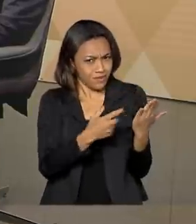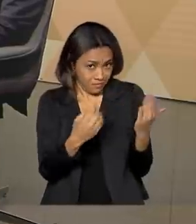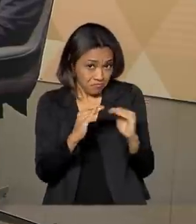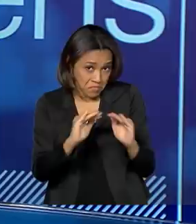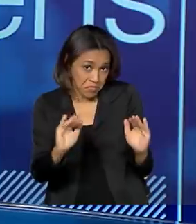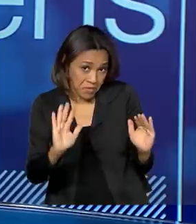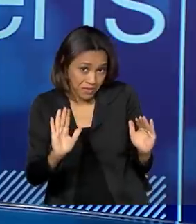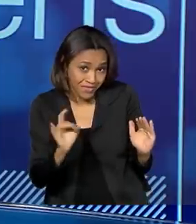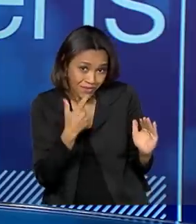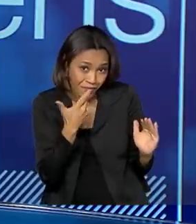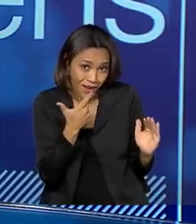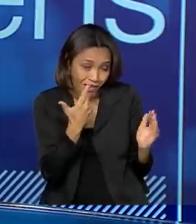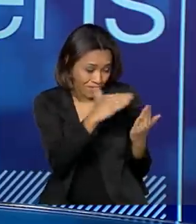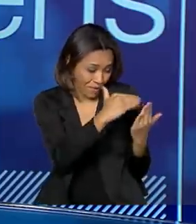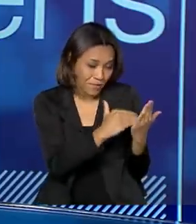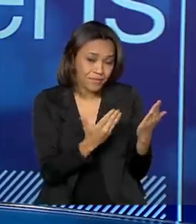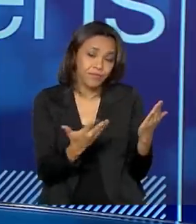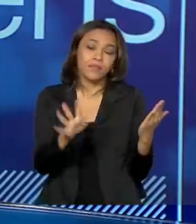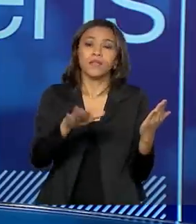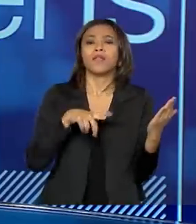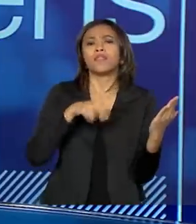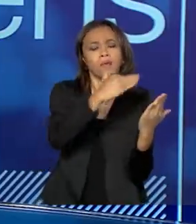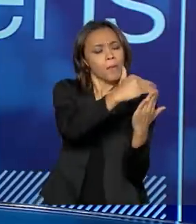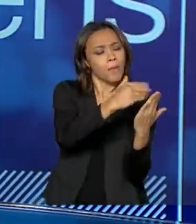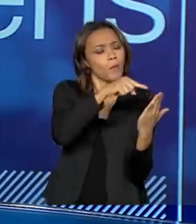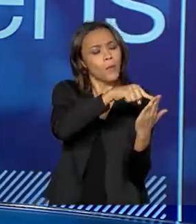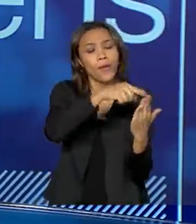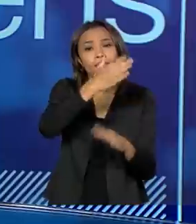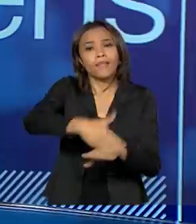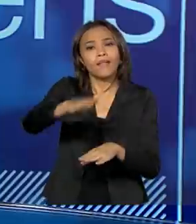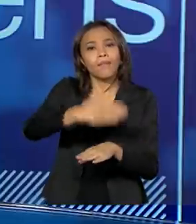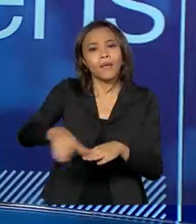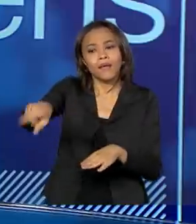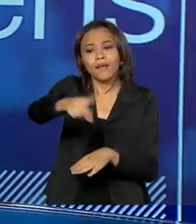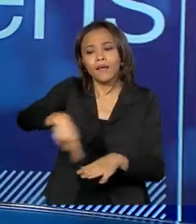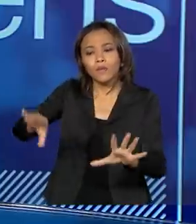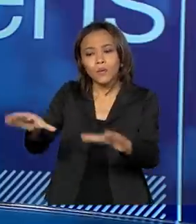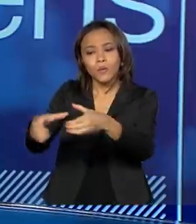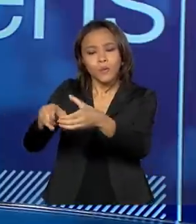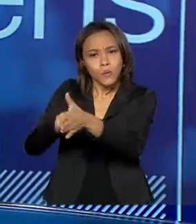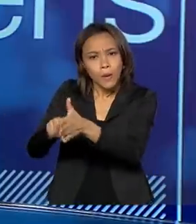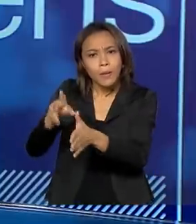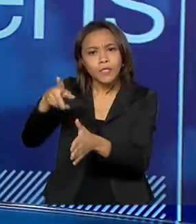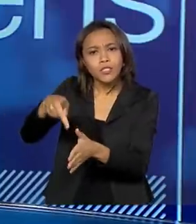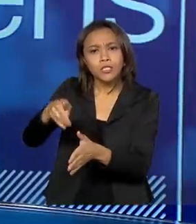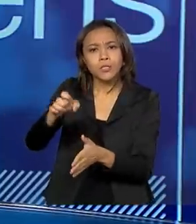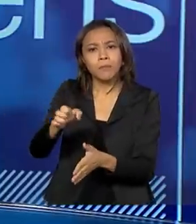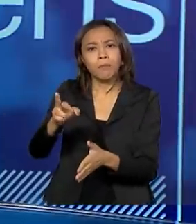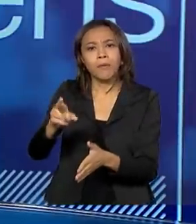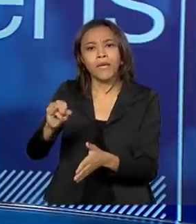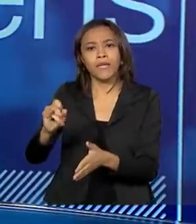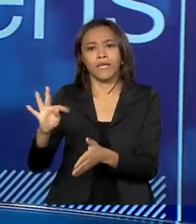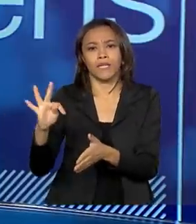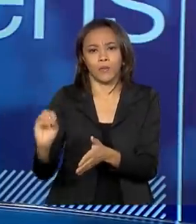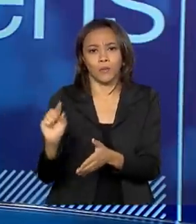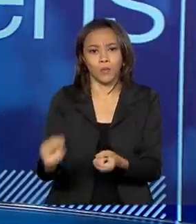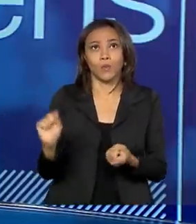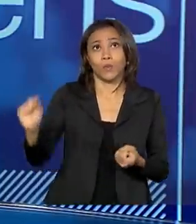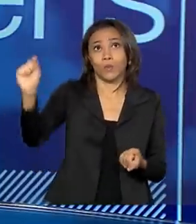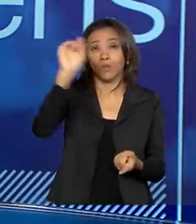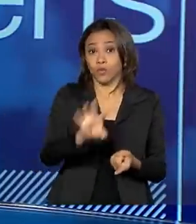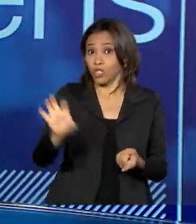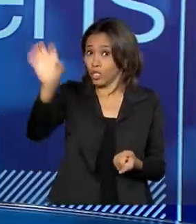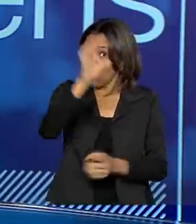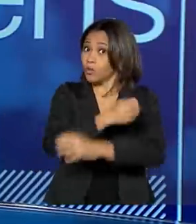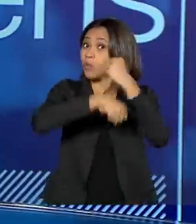comentar alguns casos. Nós temos, por exemplo, a capacitação de peritos. Nós fizemos a capacitação de peritos em todos os estados no